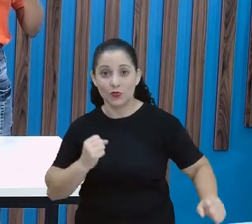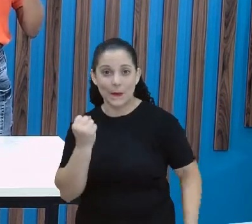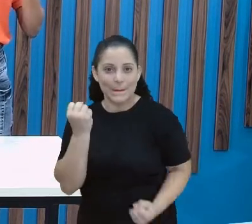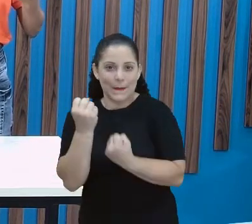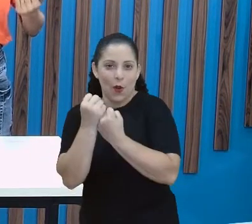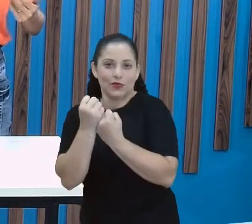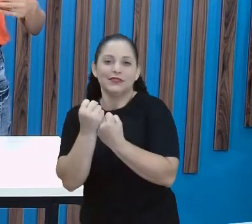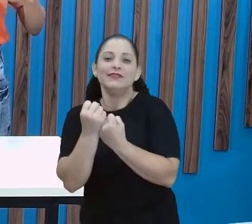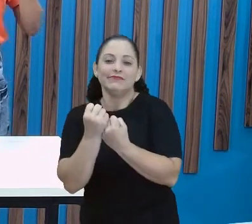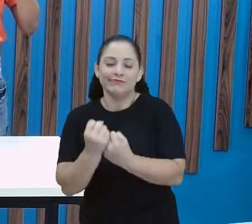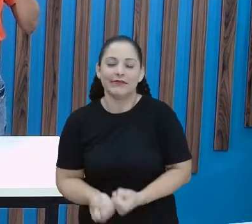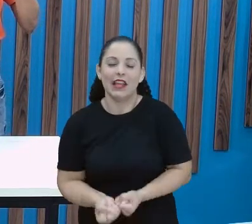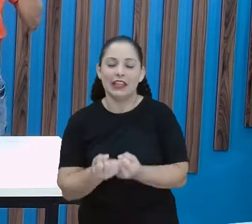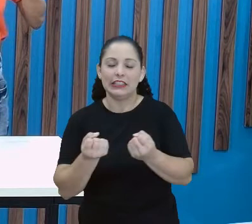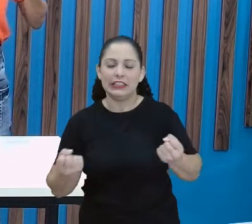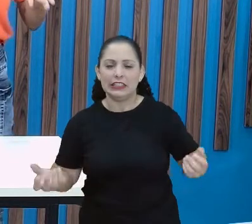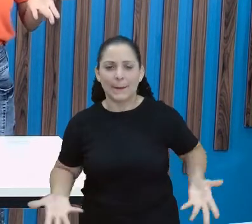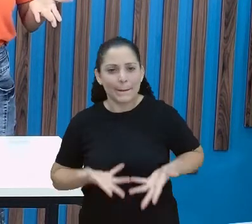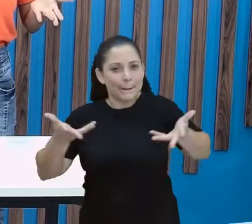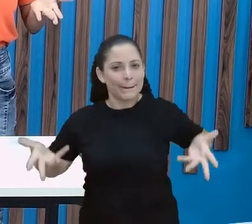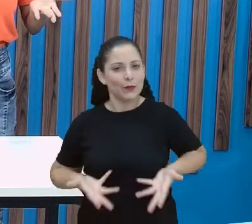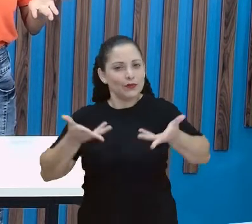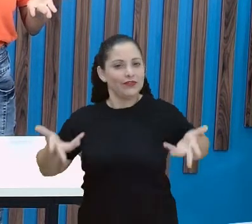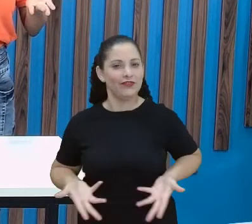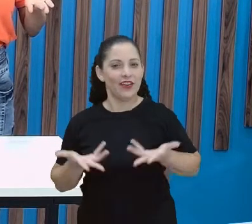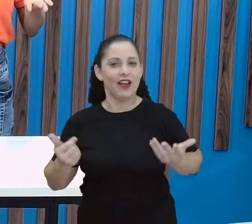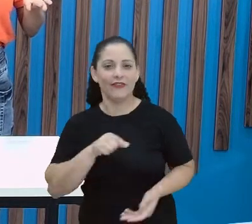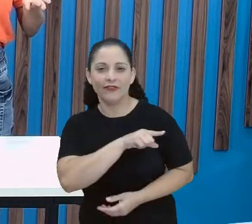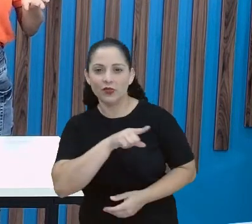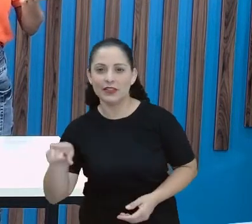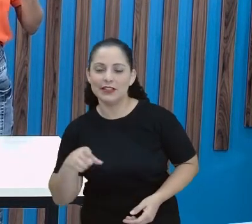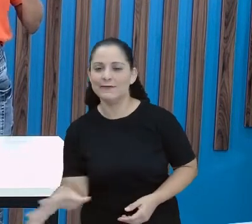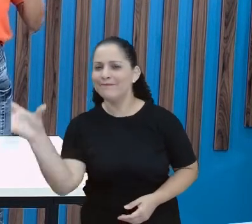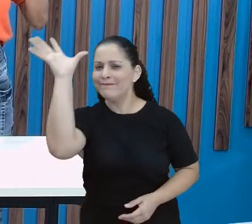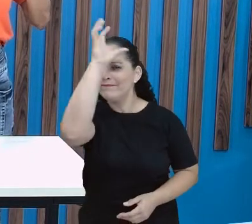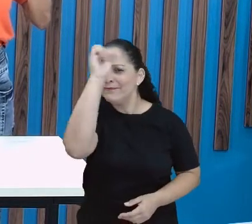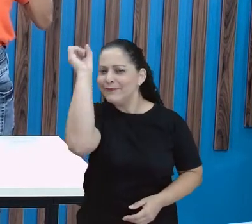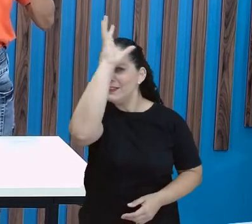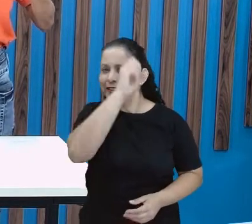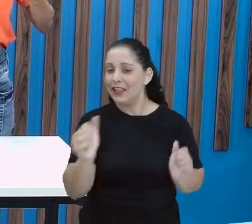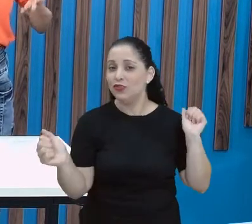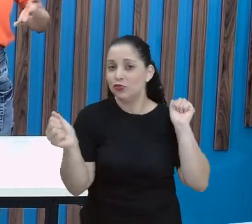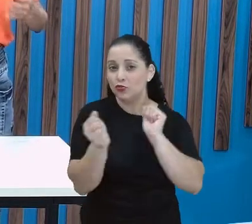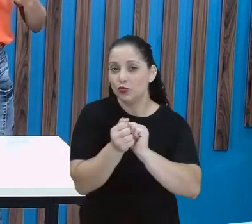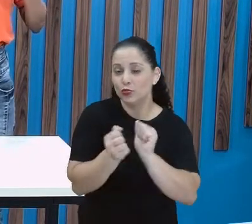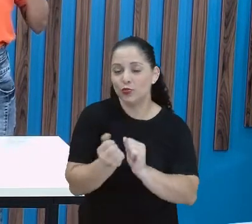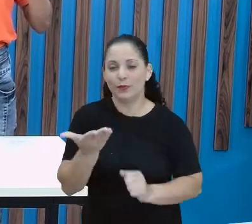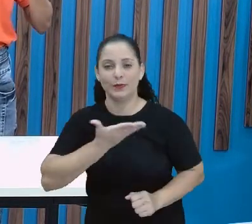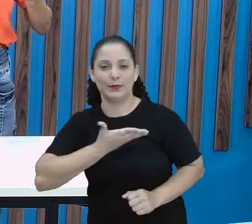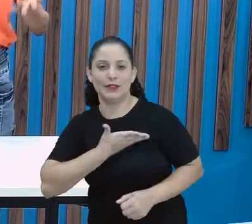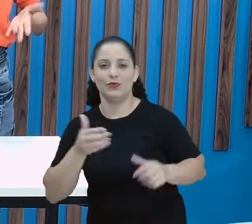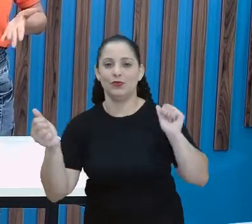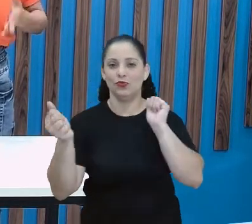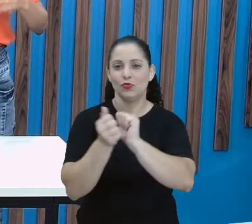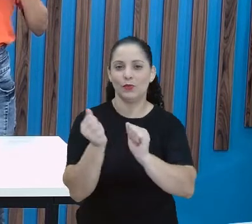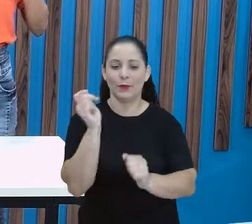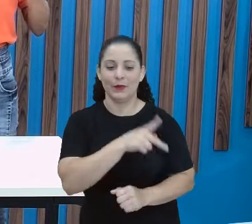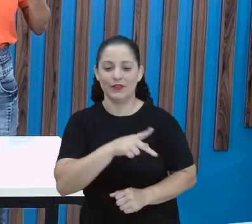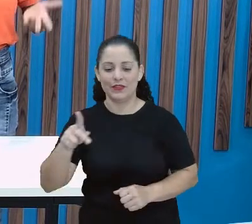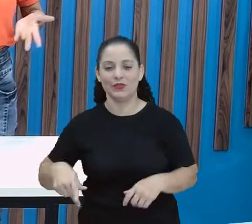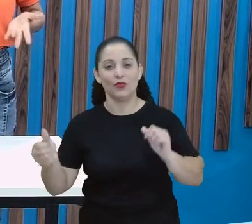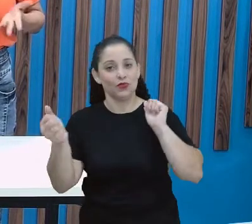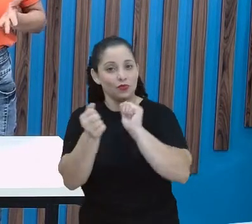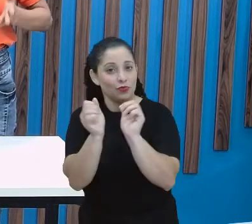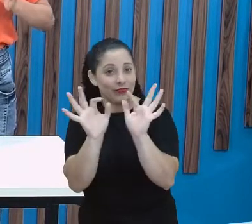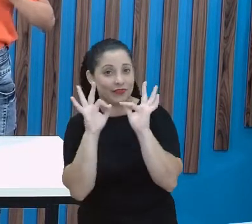não é? A mais, para você construir esse material aí junto com os seus amigos, com a professora, com alguém